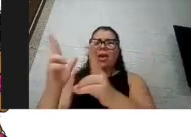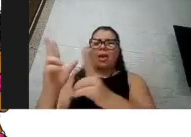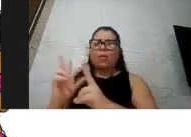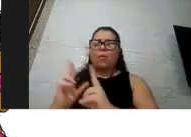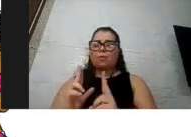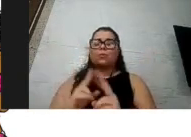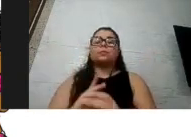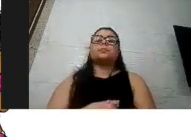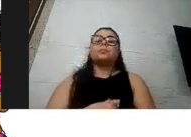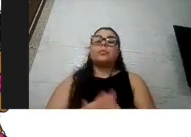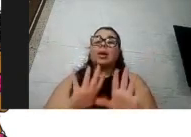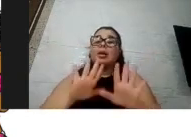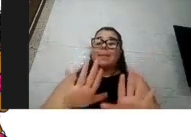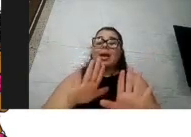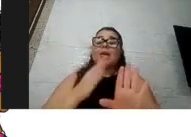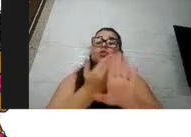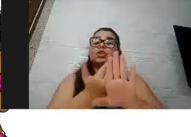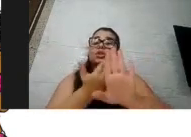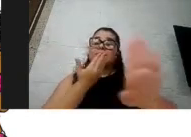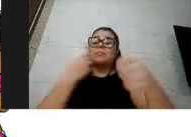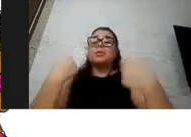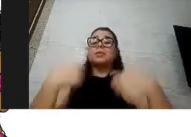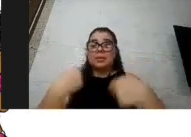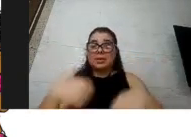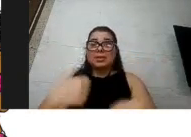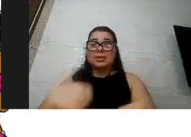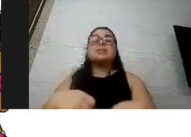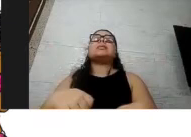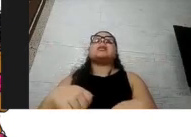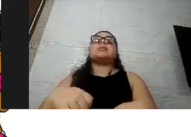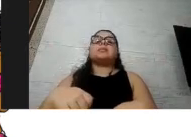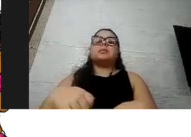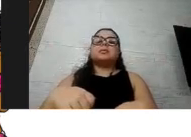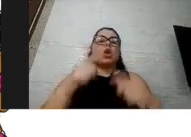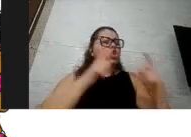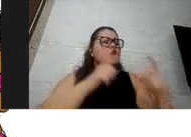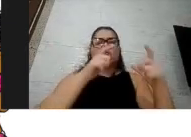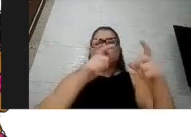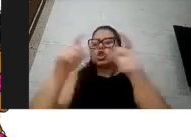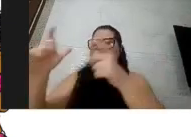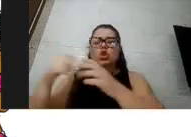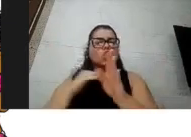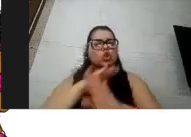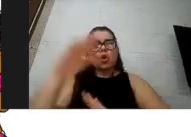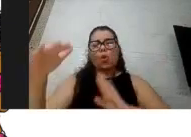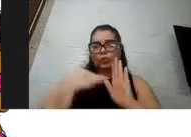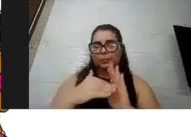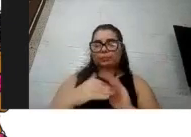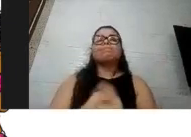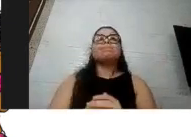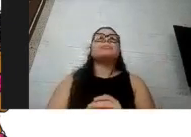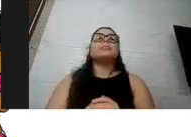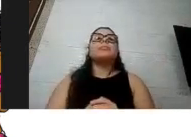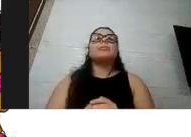precisa ser praticado quando a gente sai de casa para qualquer outro local. Importante também para algumas